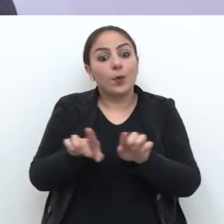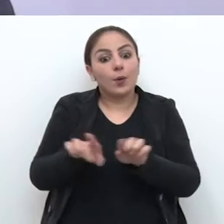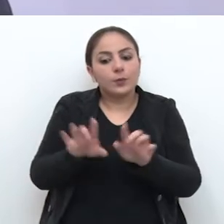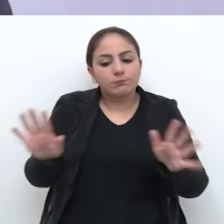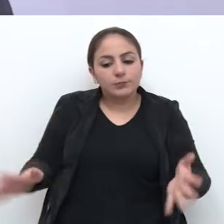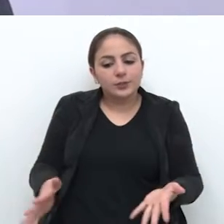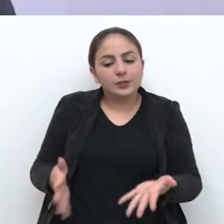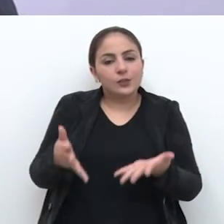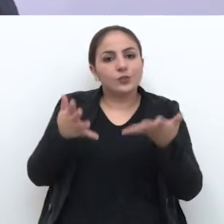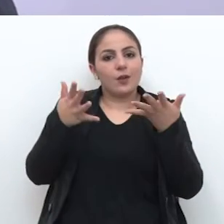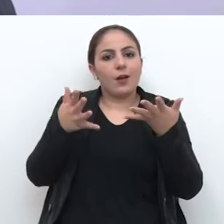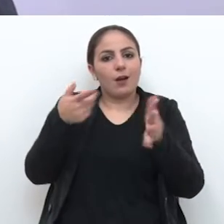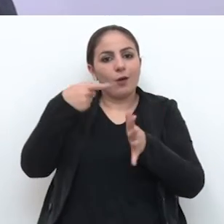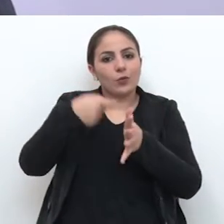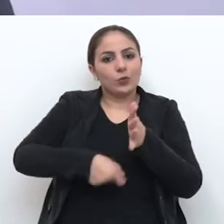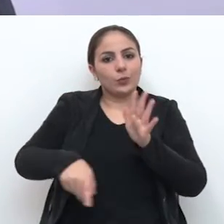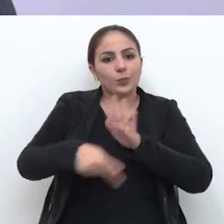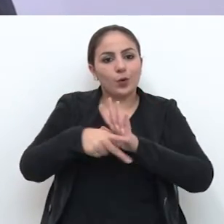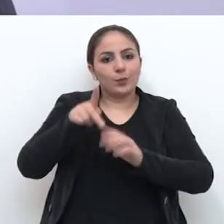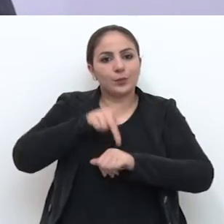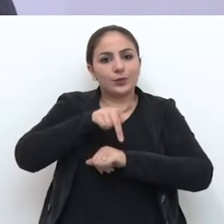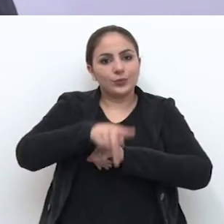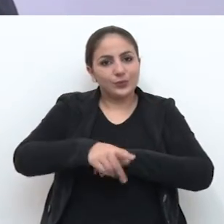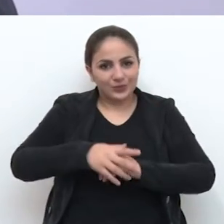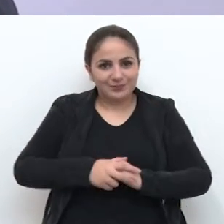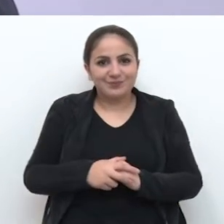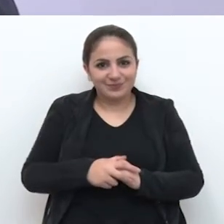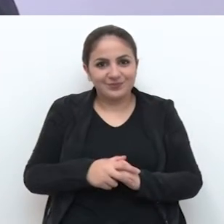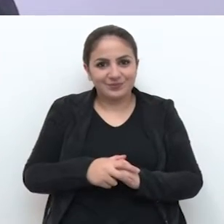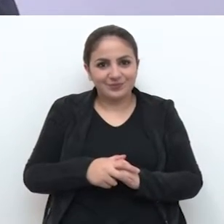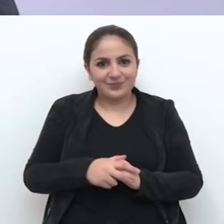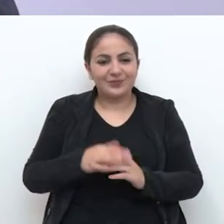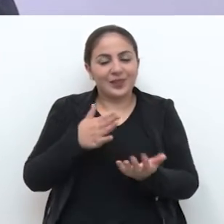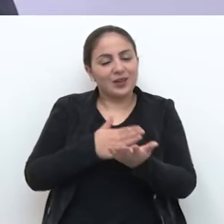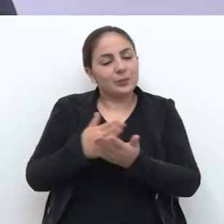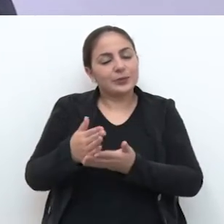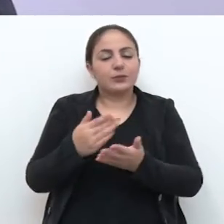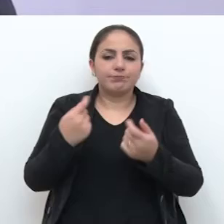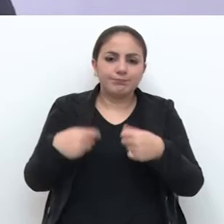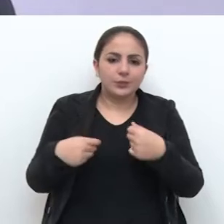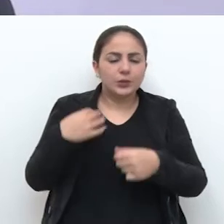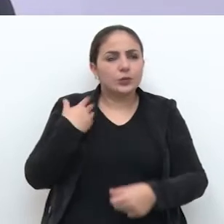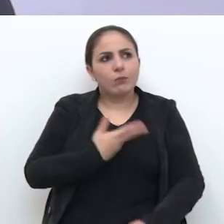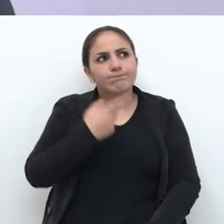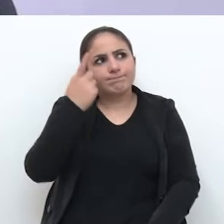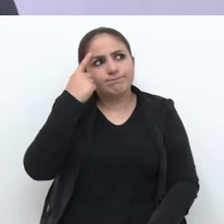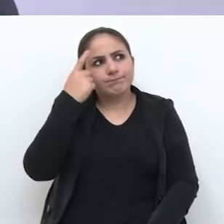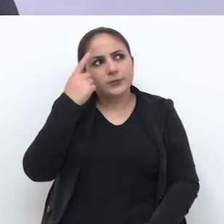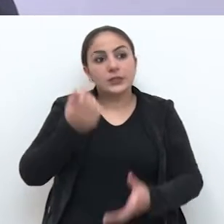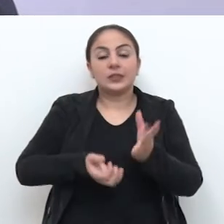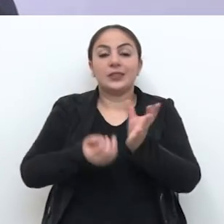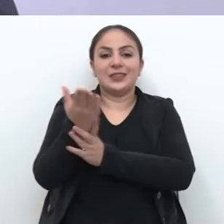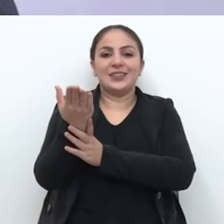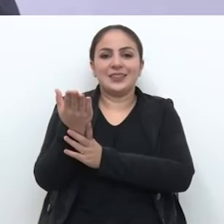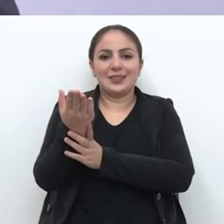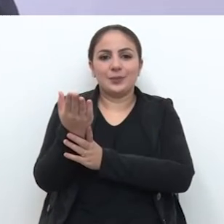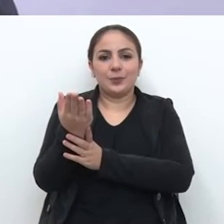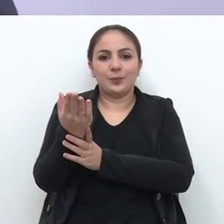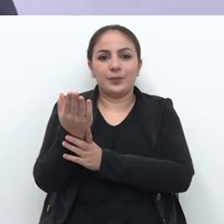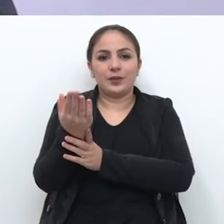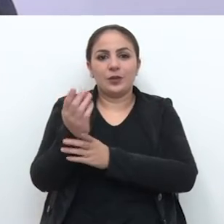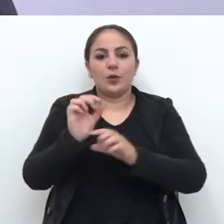incentivo ao escritor de Passo Fundo. E aí, em virtude dessa demanda, nós criamos então um